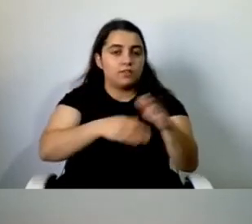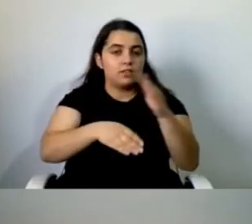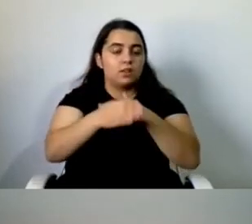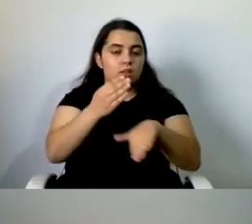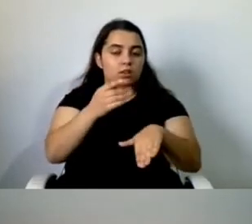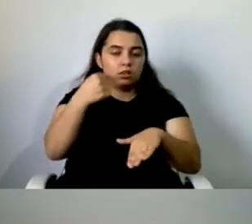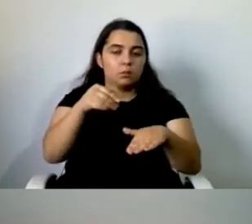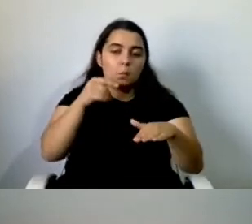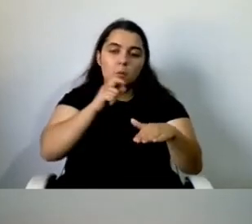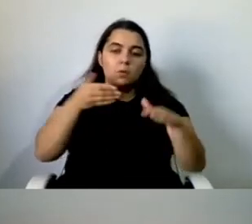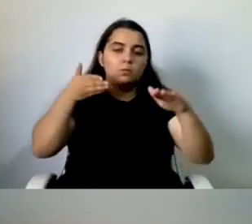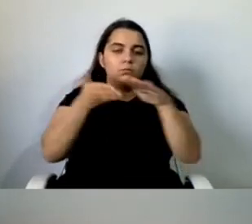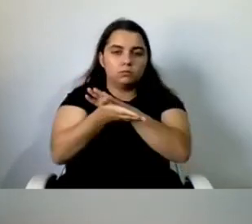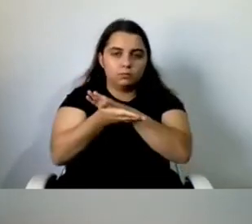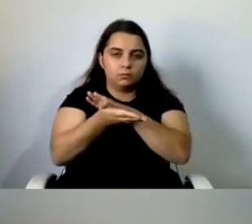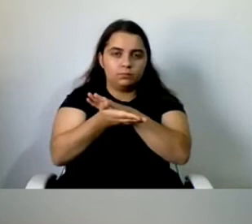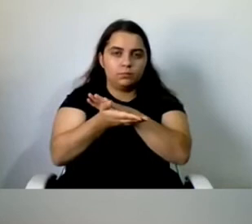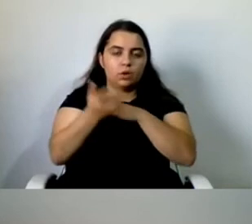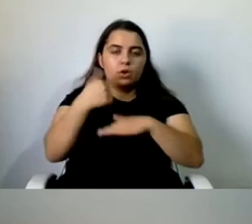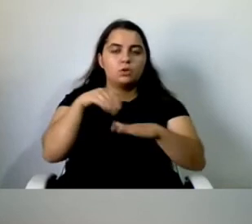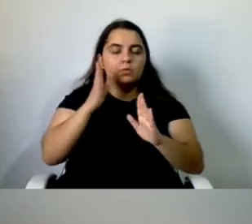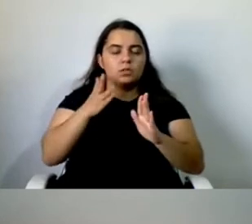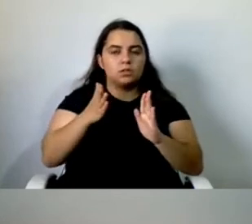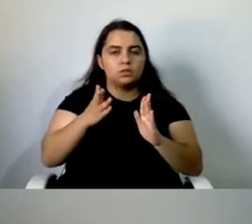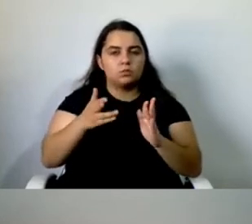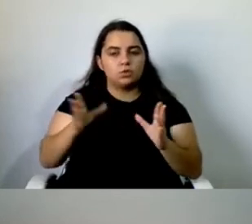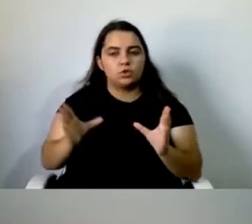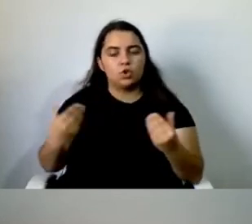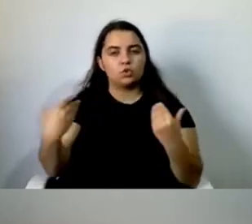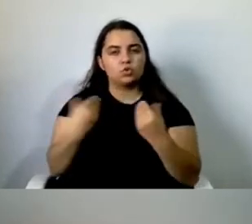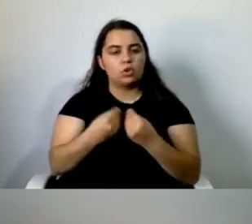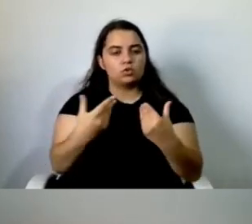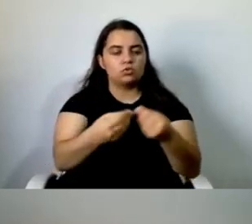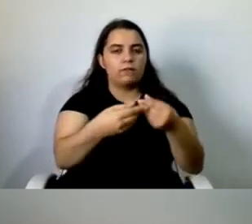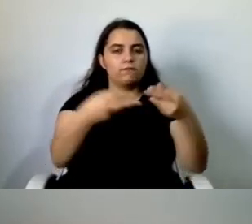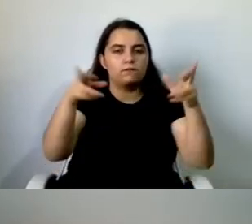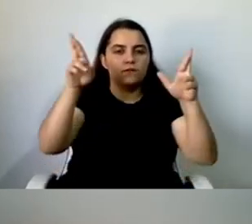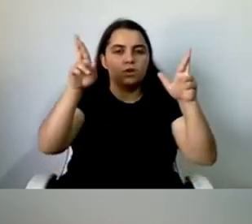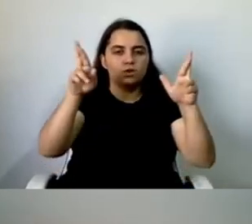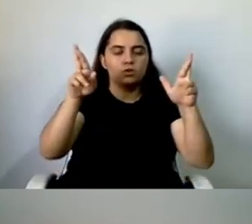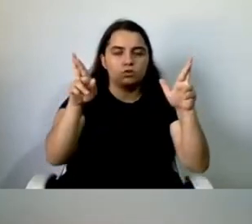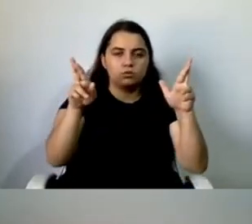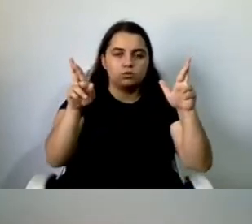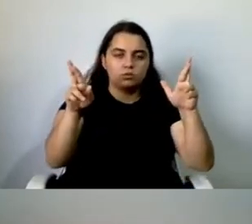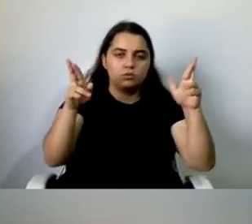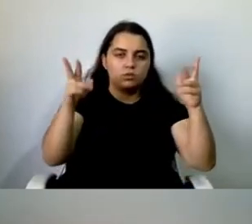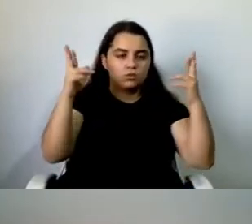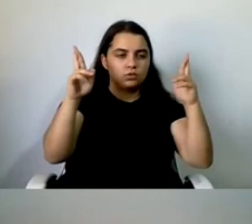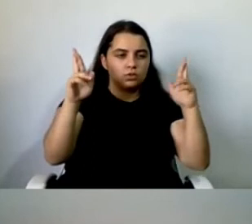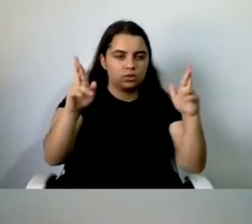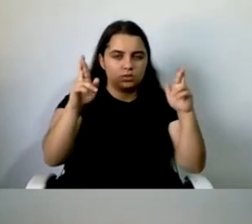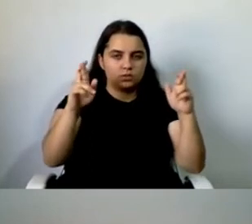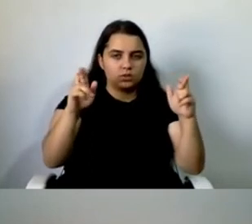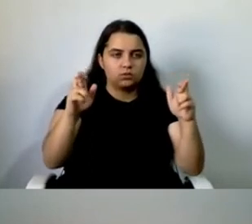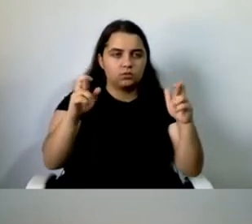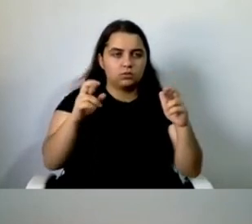um conjunto de esforços no sentido de trabalhar conjuntamente. não